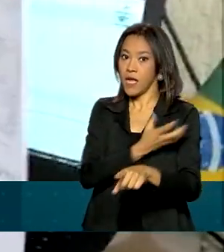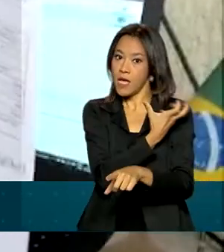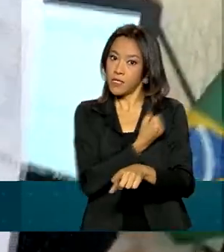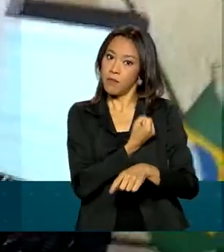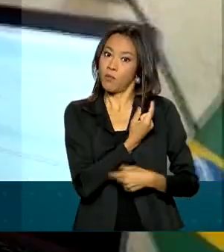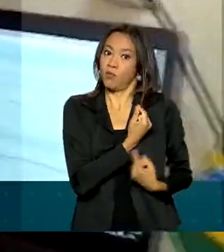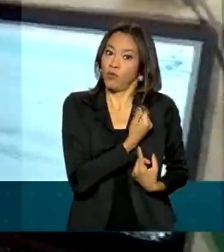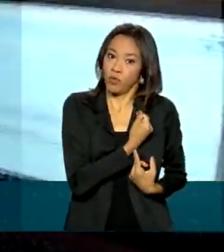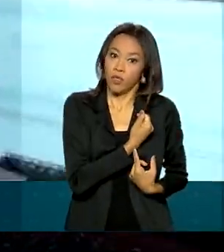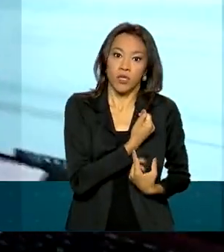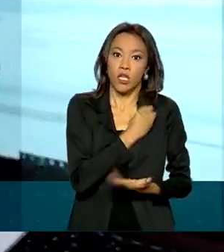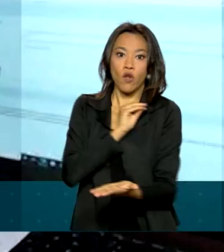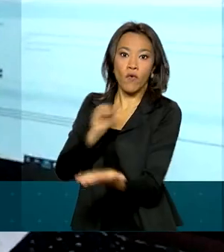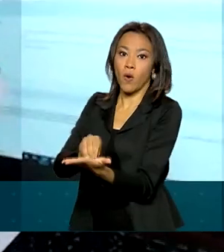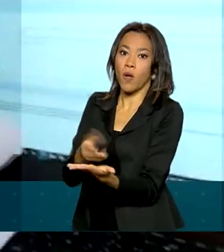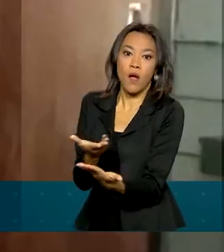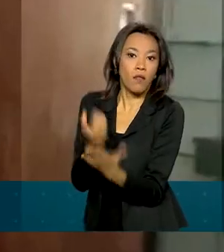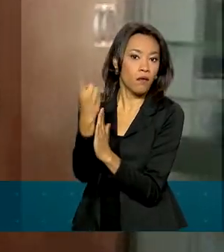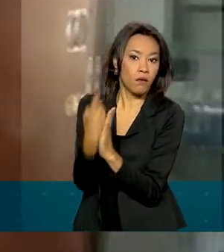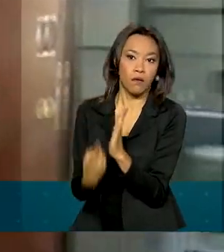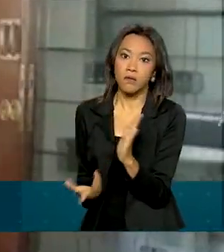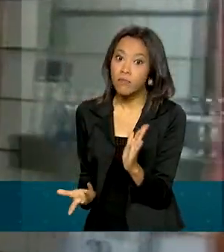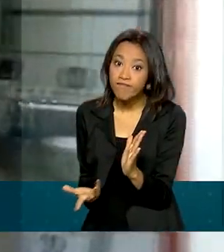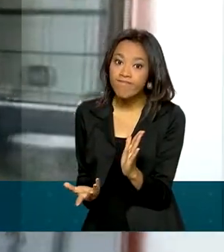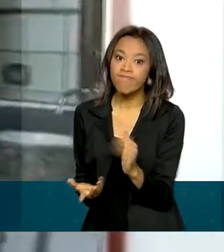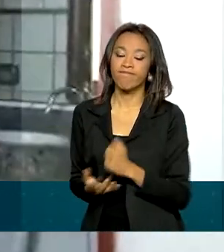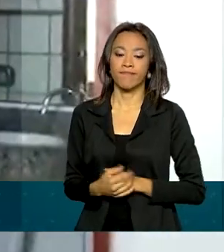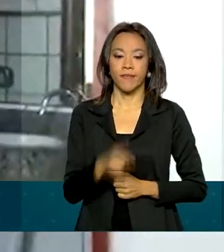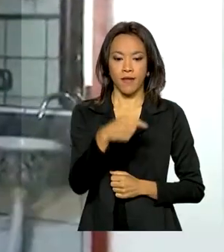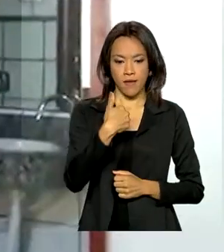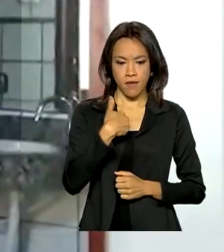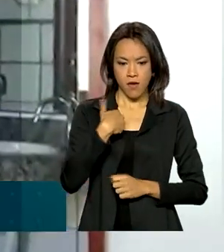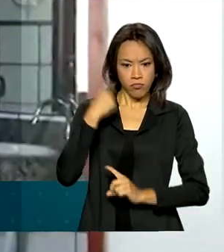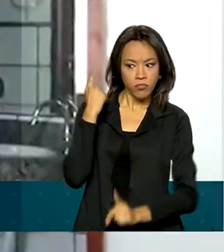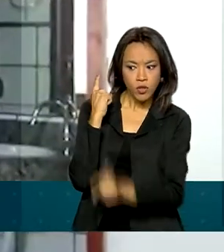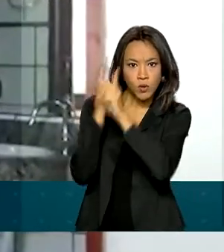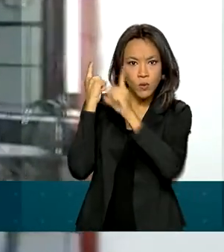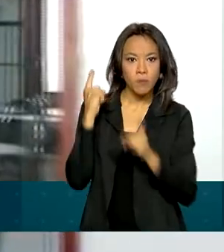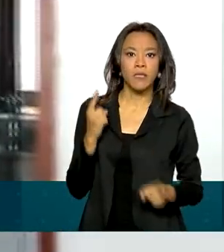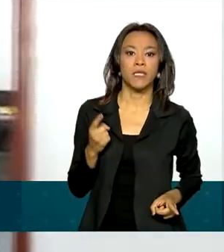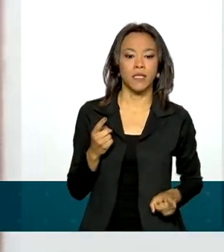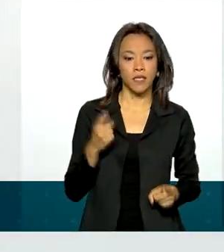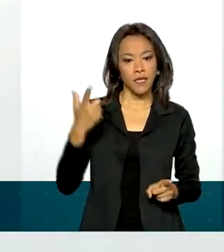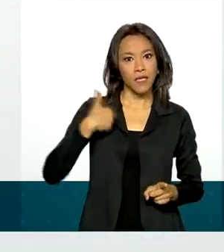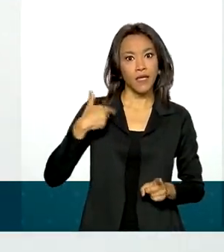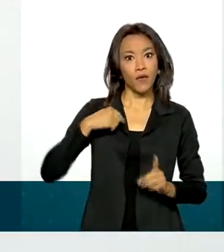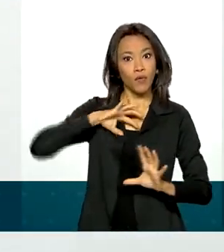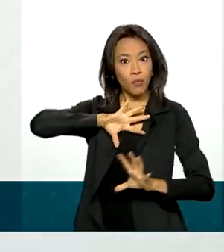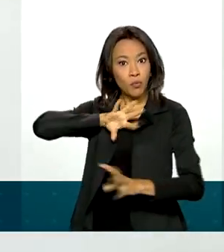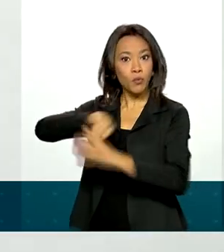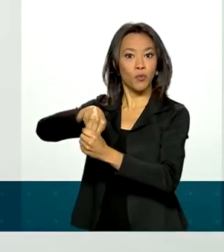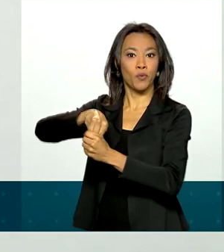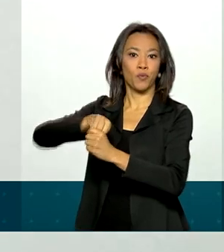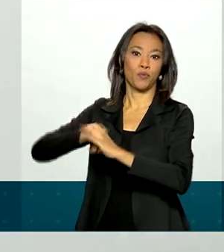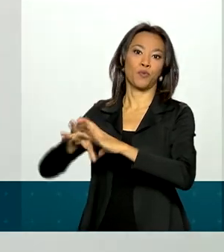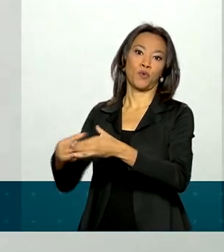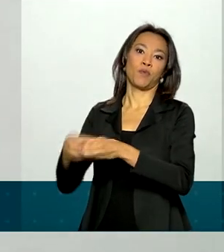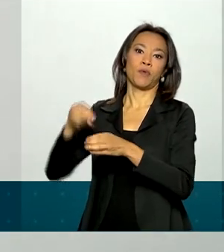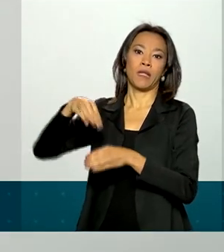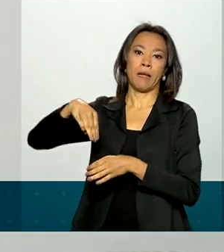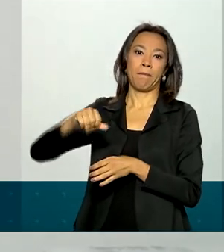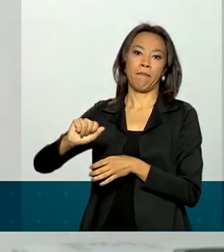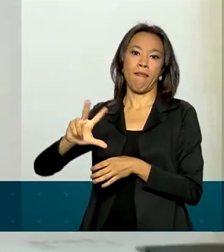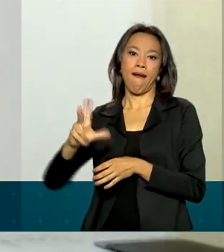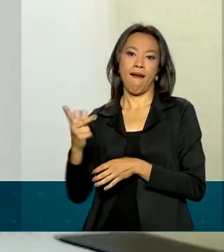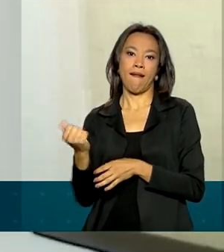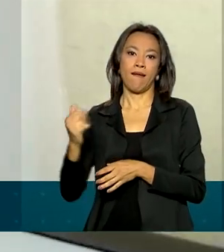benefício que não foi declarado. E eu descobri que eu caí na malha fina porque não